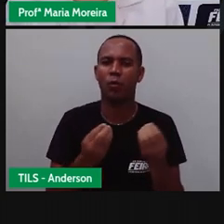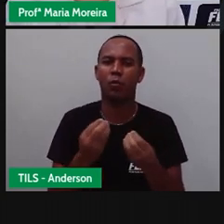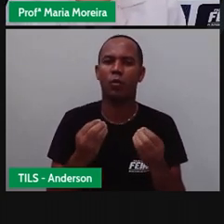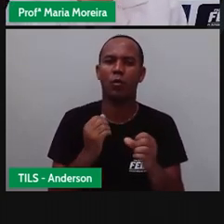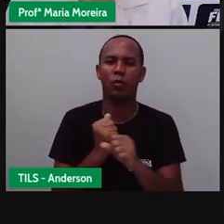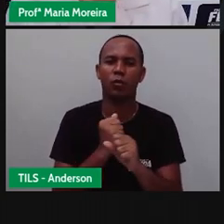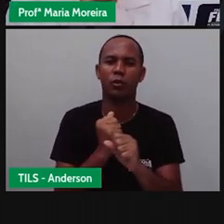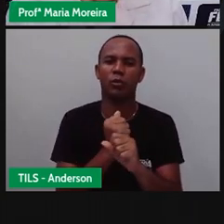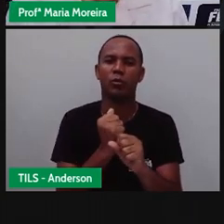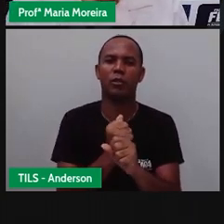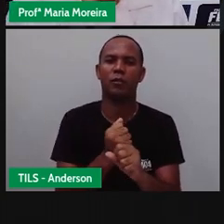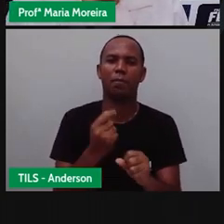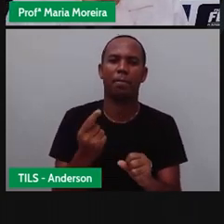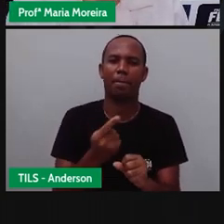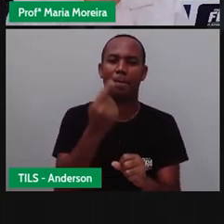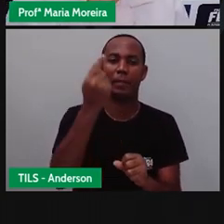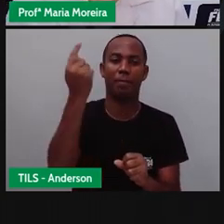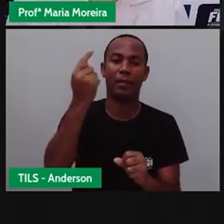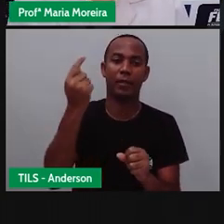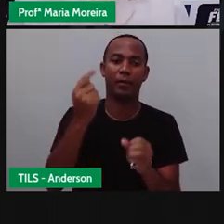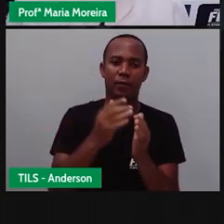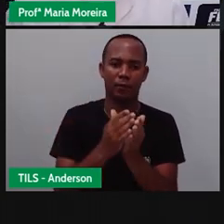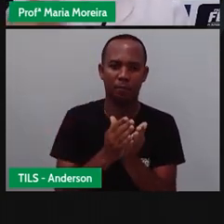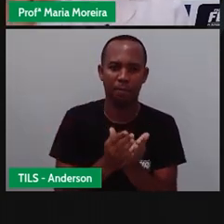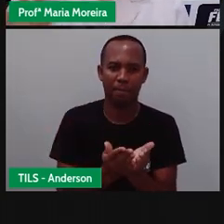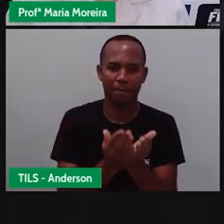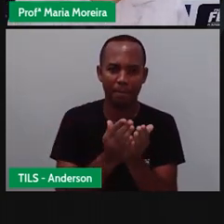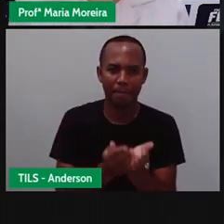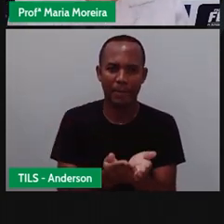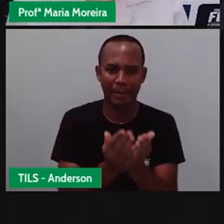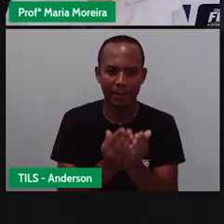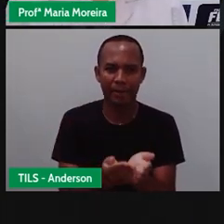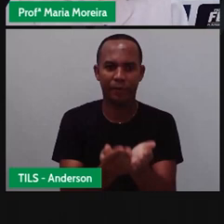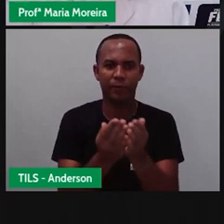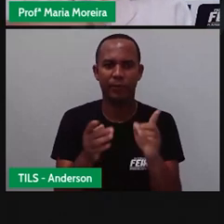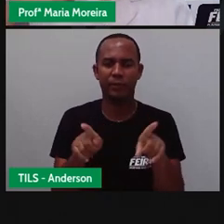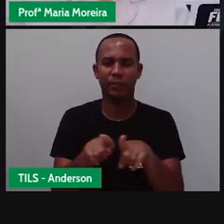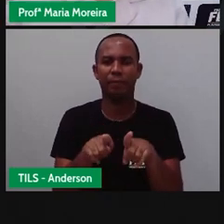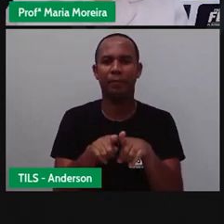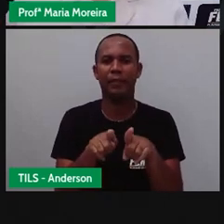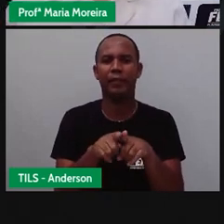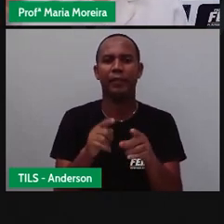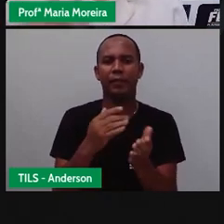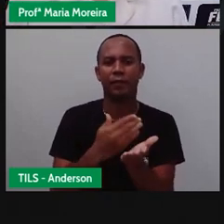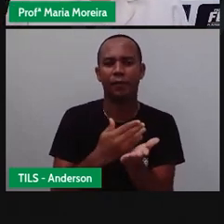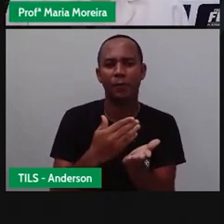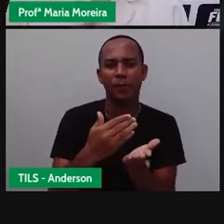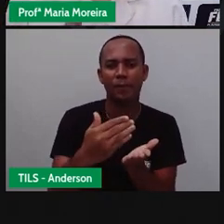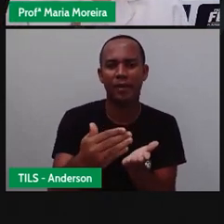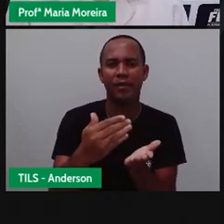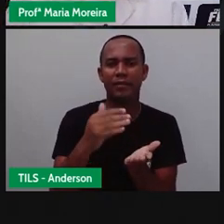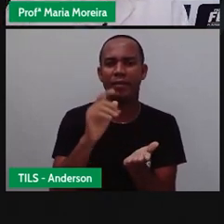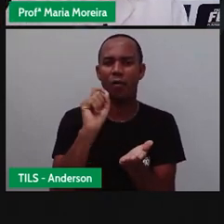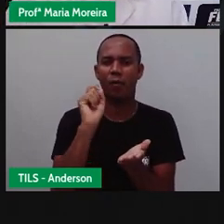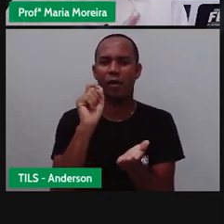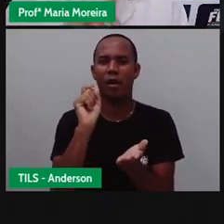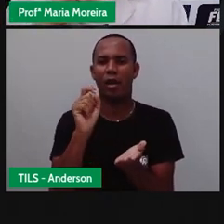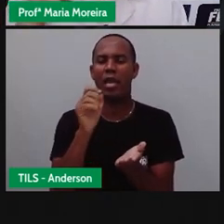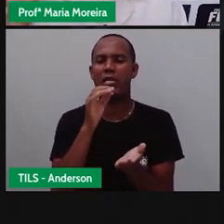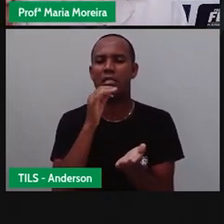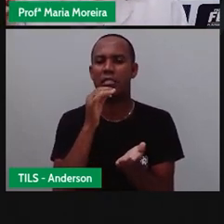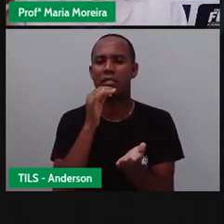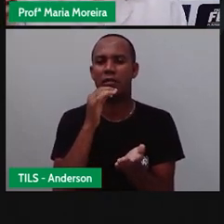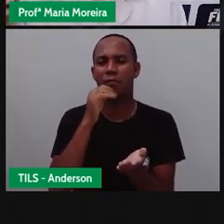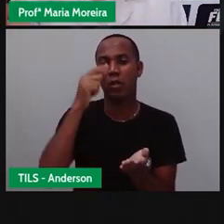Os primeiros barcos, né? Então, se domestiquem os animais, eles começam a utilizar esses animais aí. Inclusive, essa